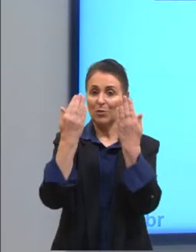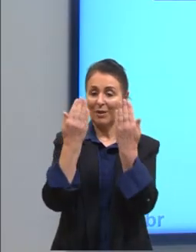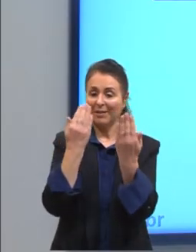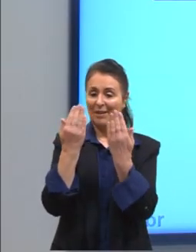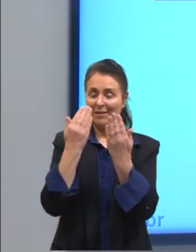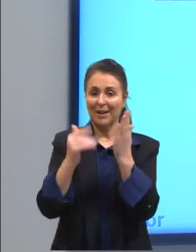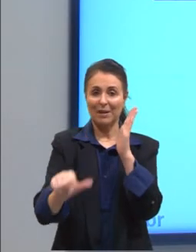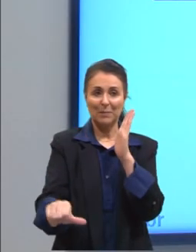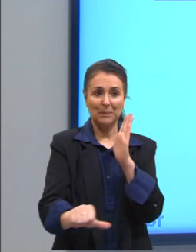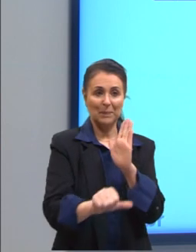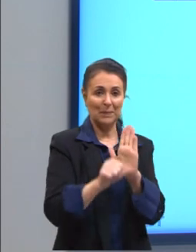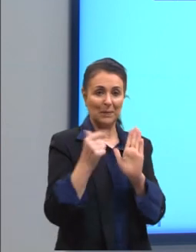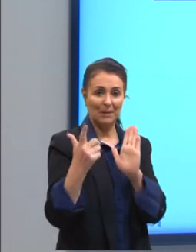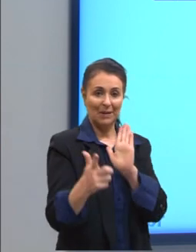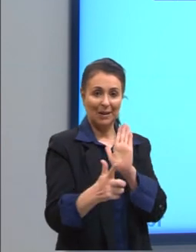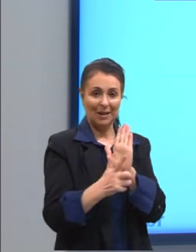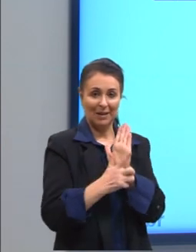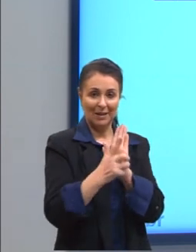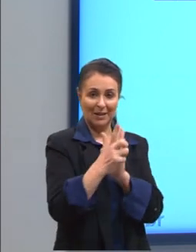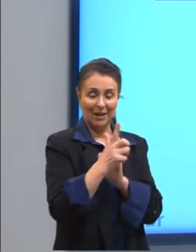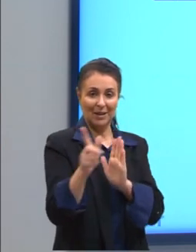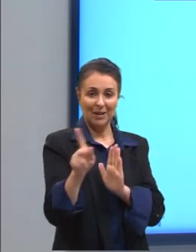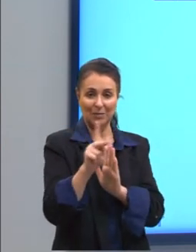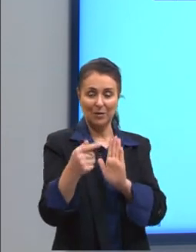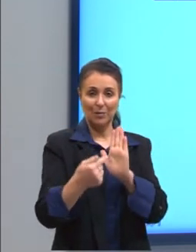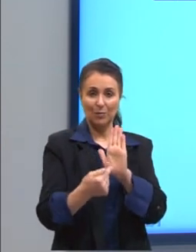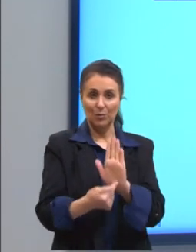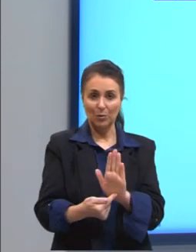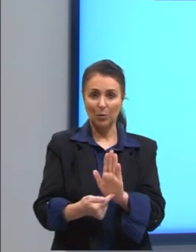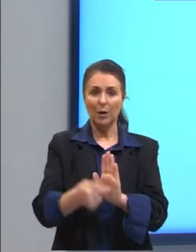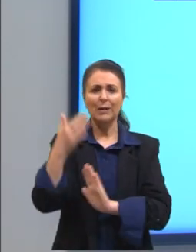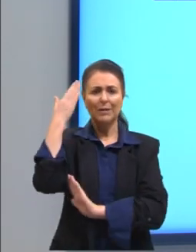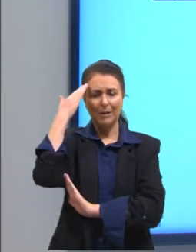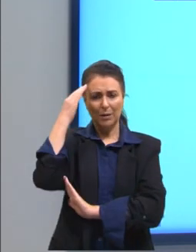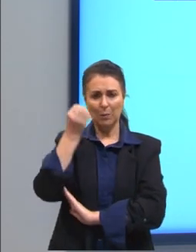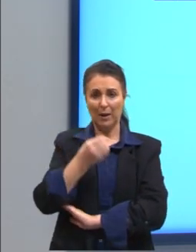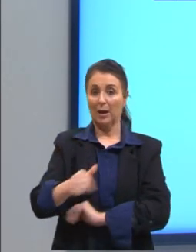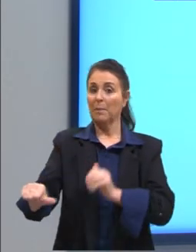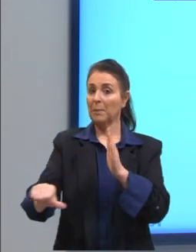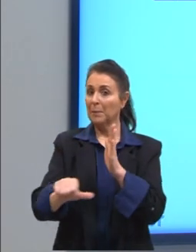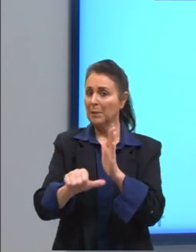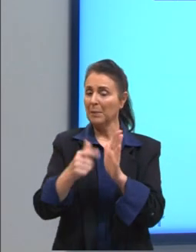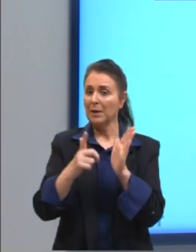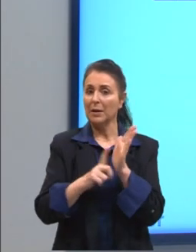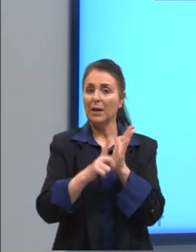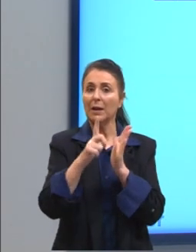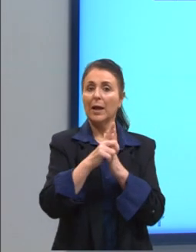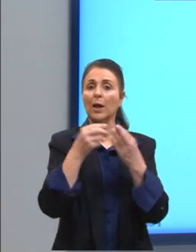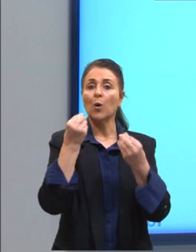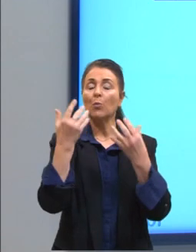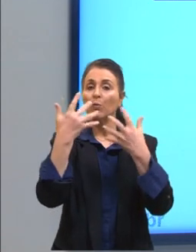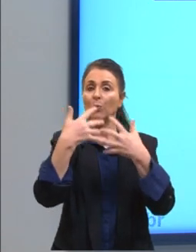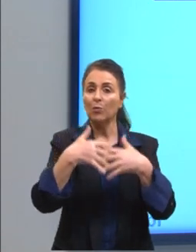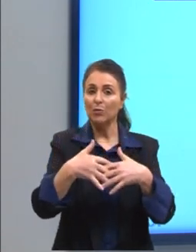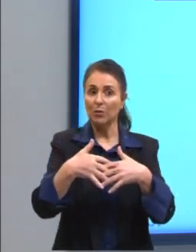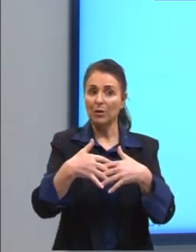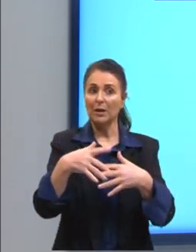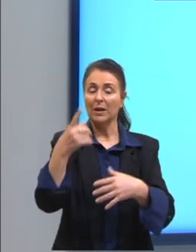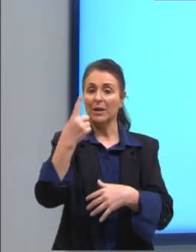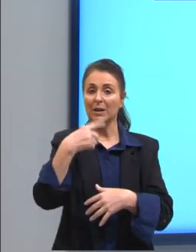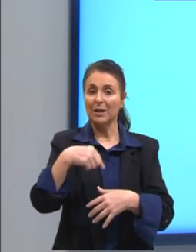primeira lei que eu fiz. Se você tem um bom entendimento sobre a primeira lei, como ela funciona, e essas outras